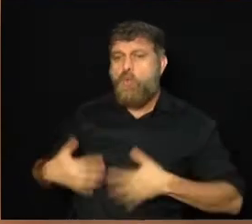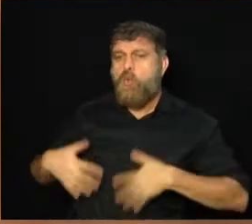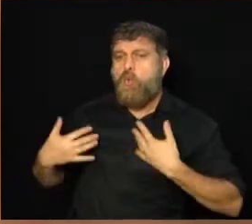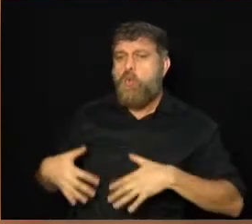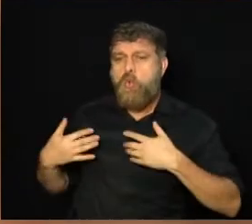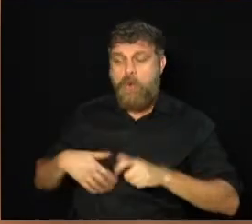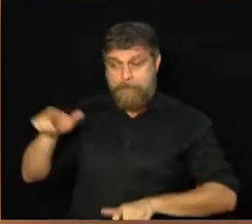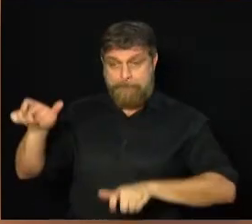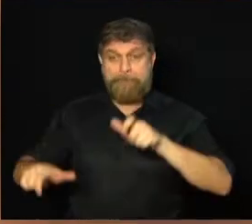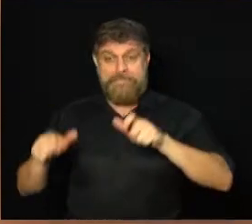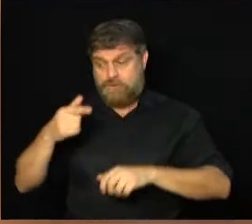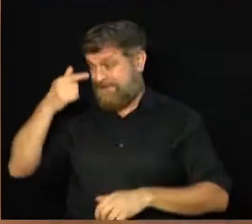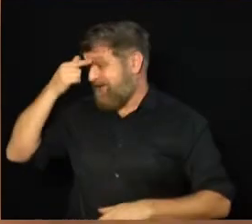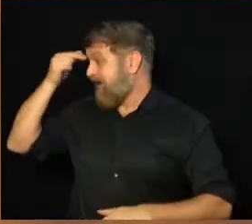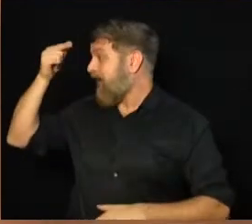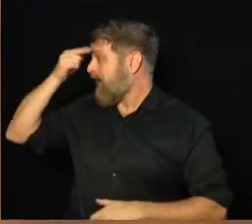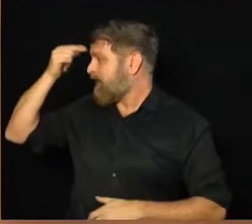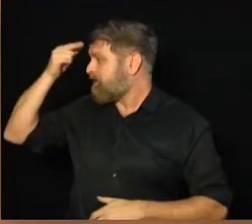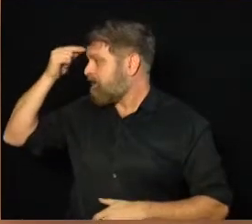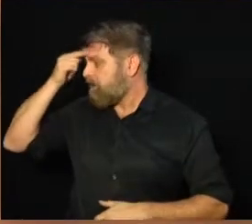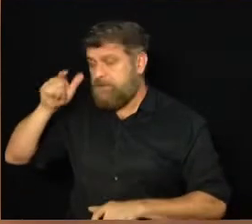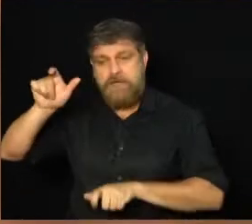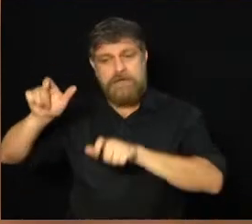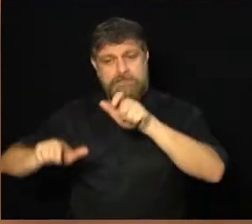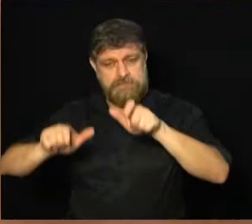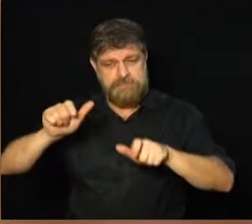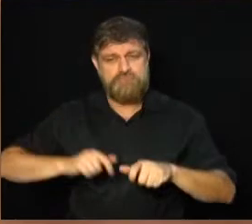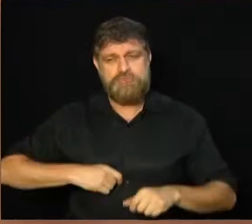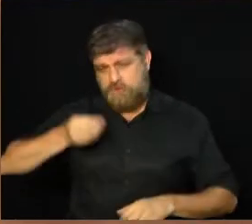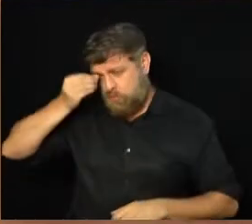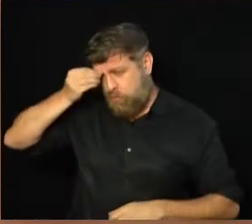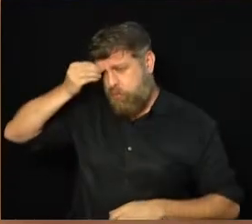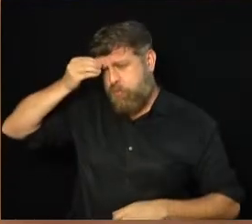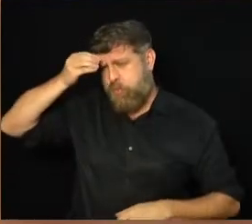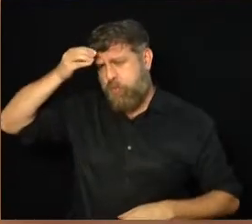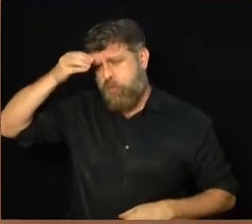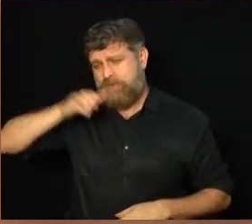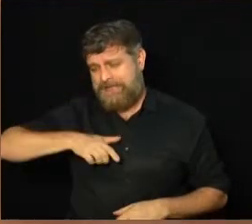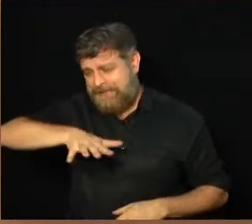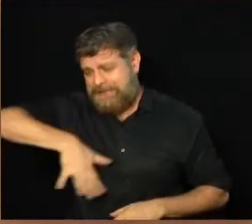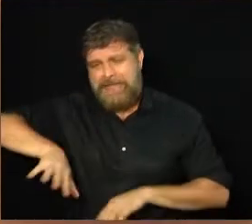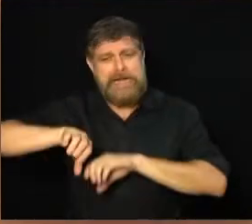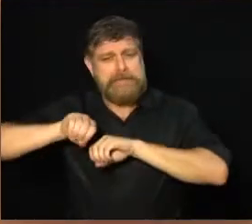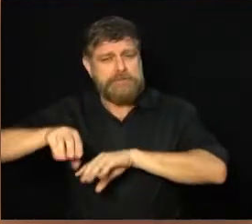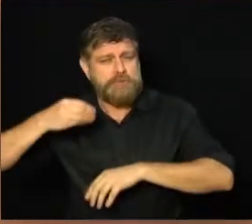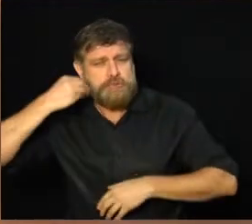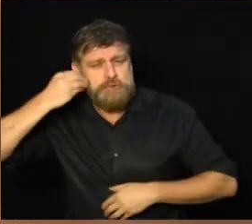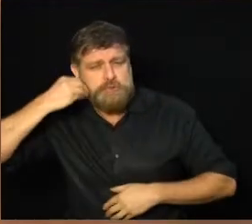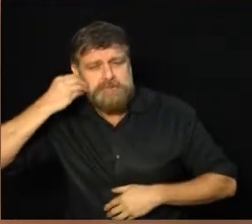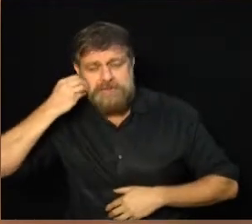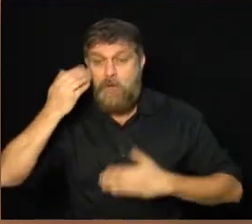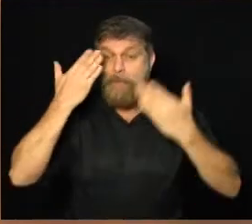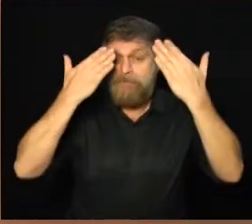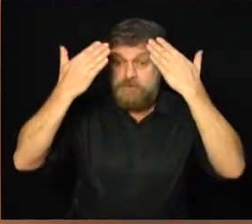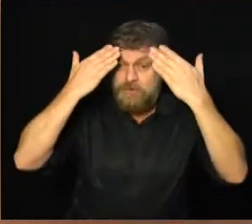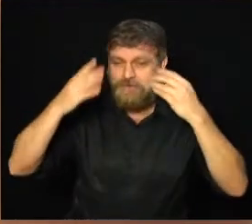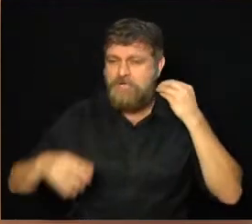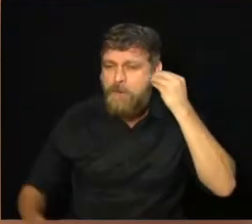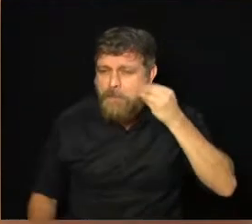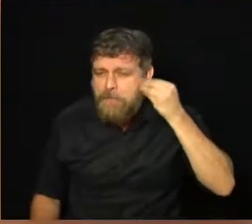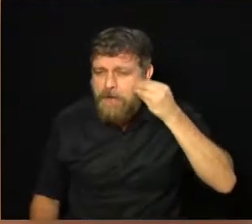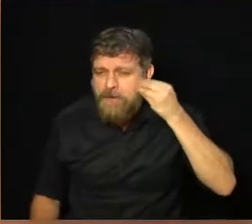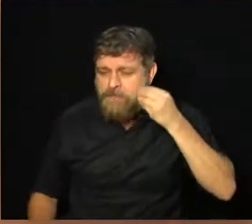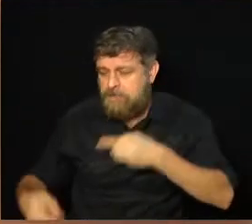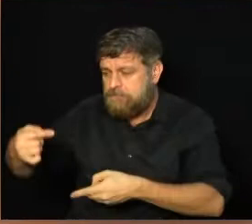autoridades acadêmicas, de pessoas que possuem muito conhecimento nas áreas de educação, de psicologia, envolvidos também no